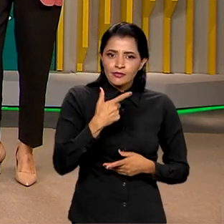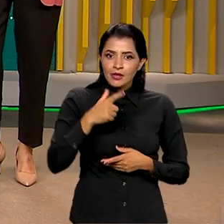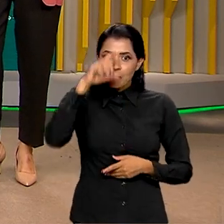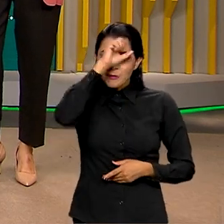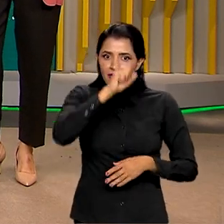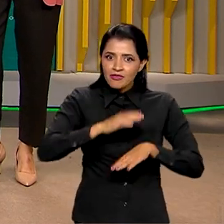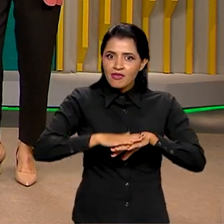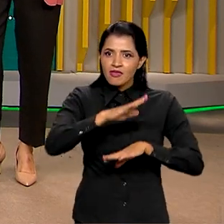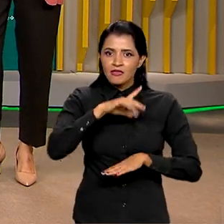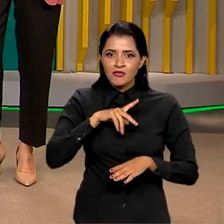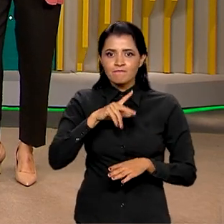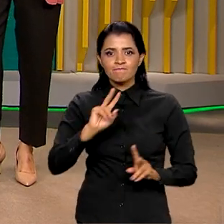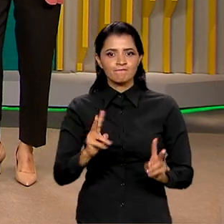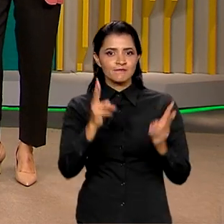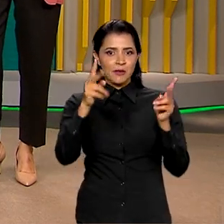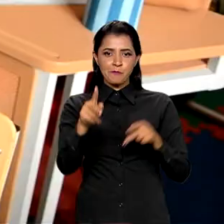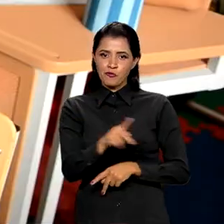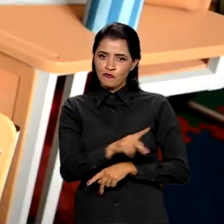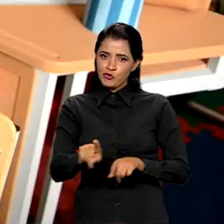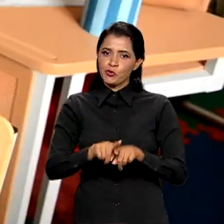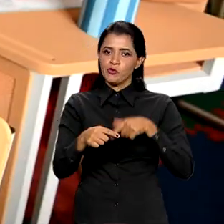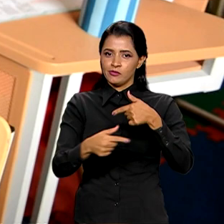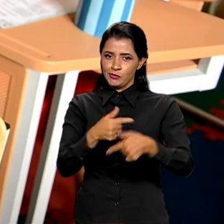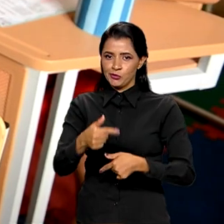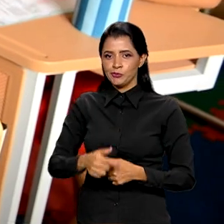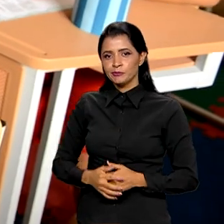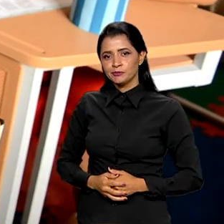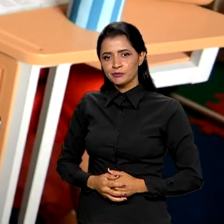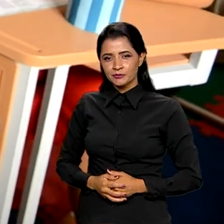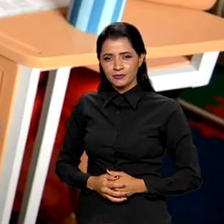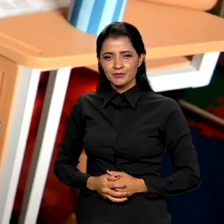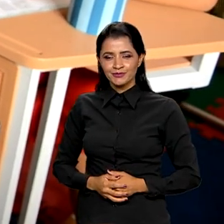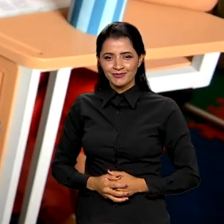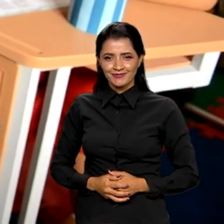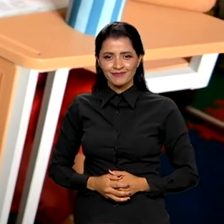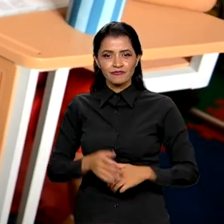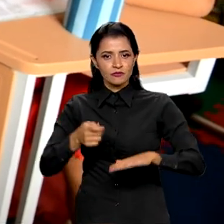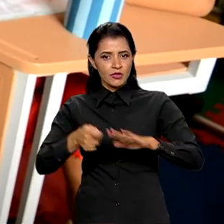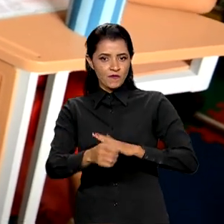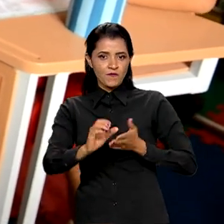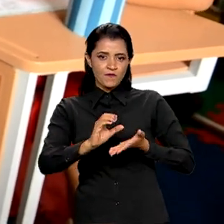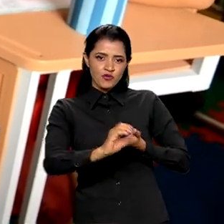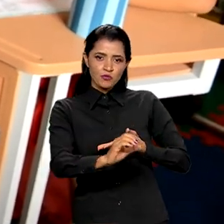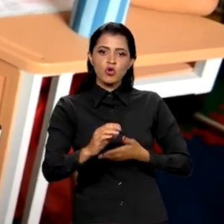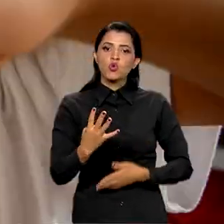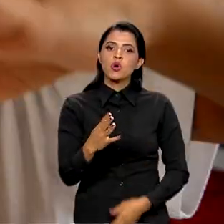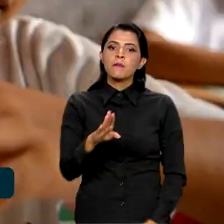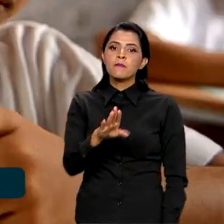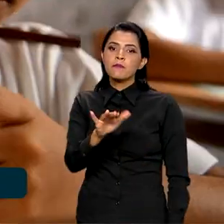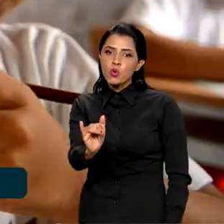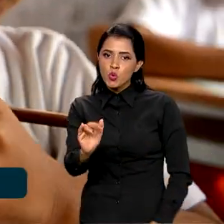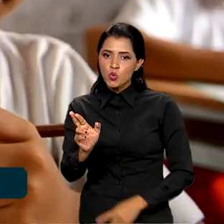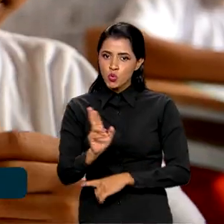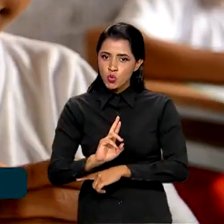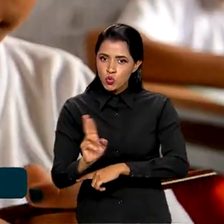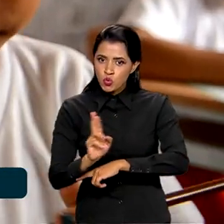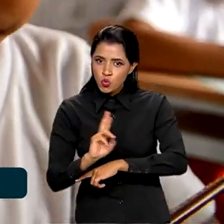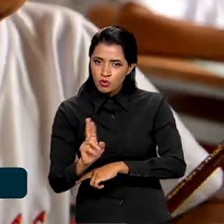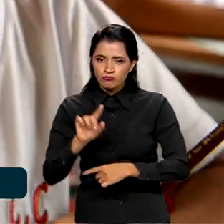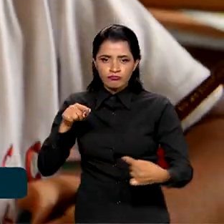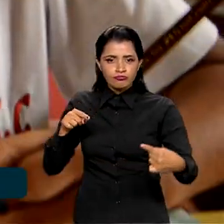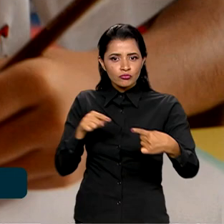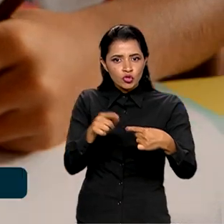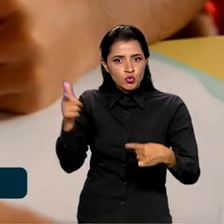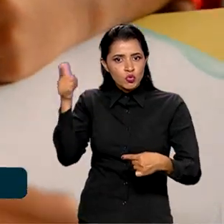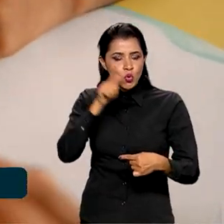valorizar professores e funcionários. Com um investimento de 4 bilhões de reais, a meta é